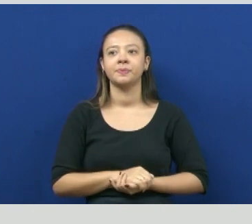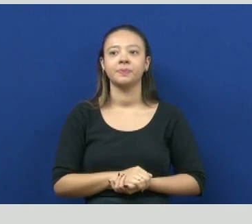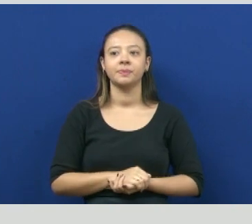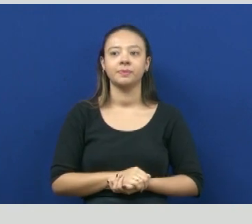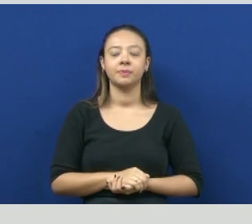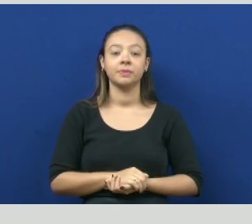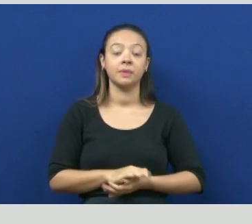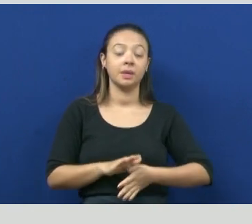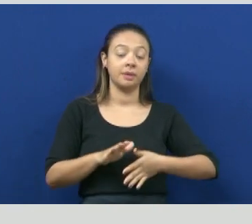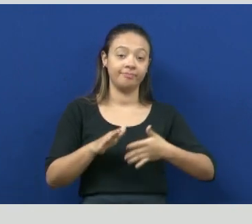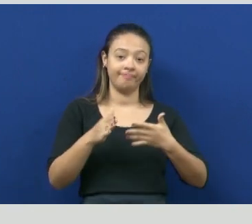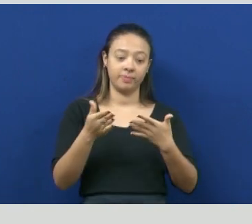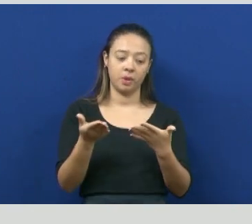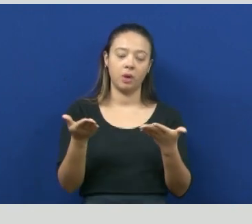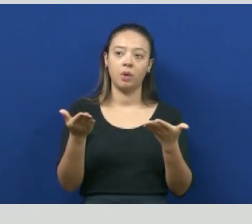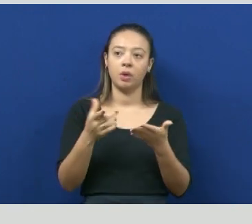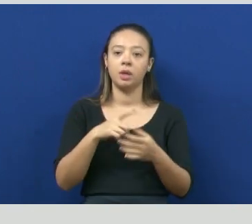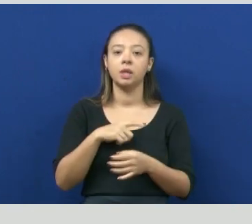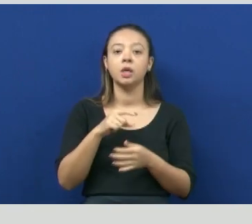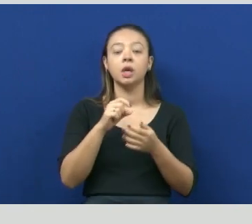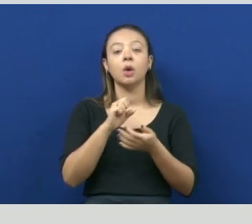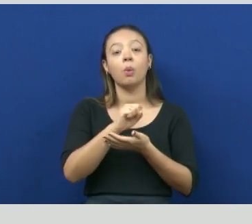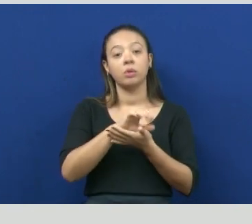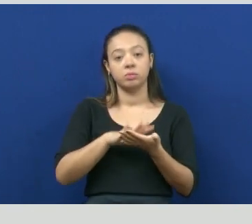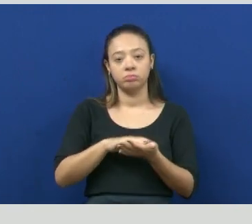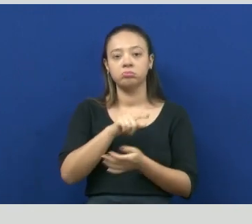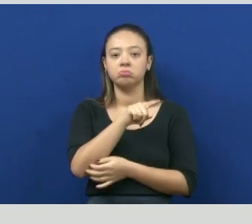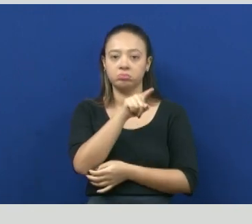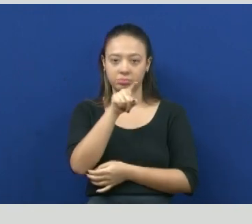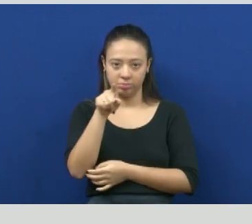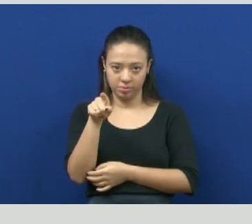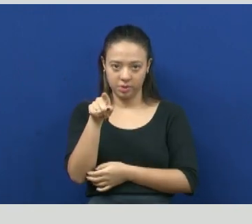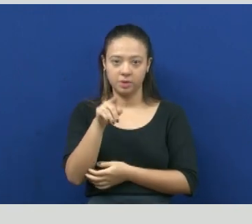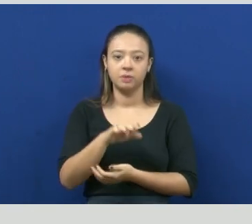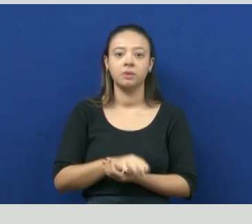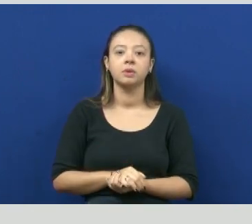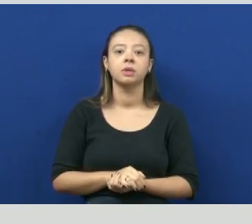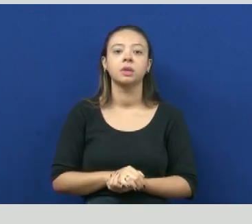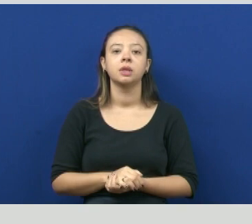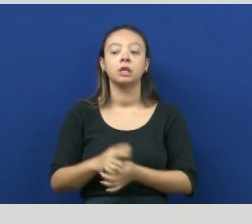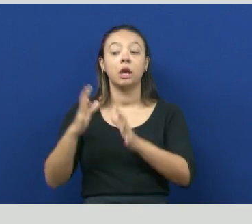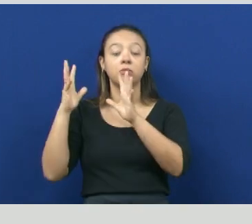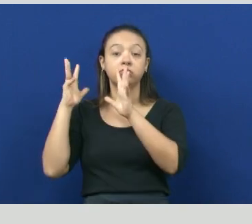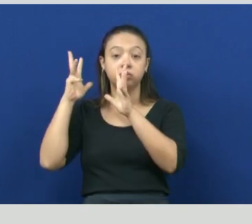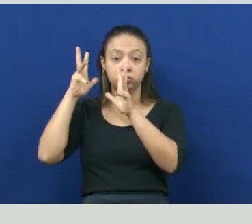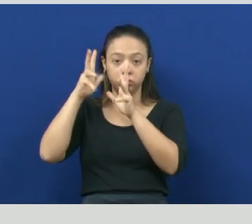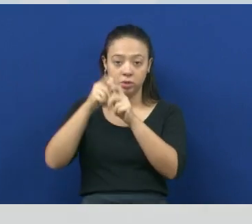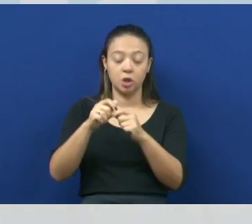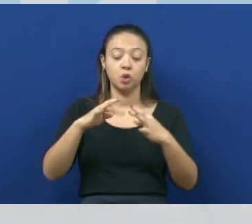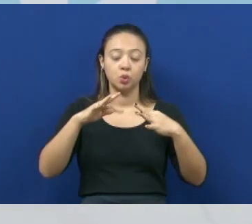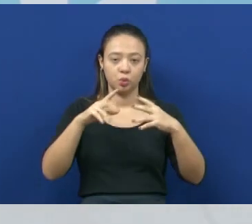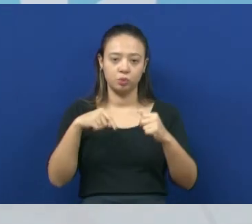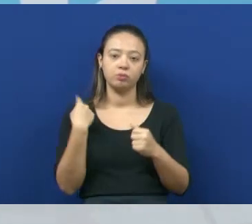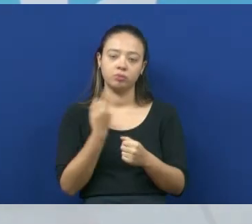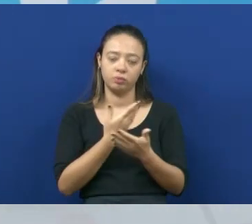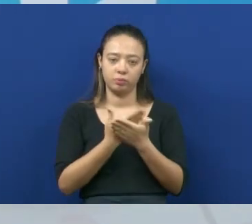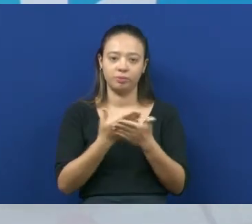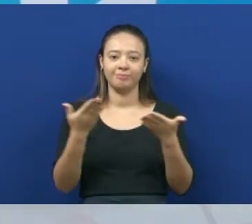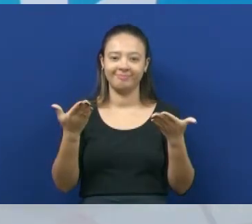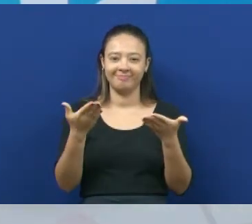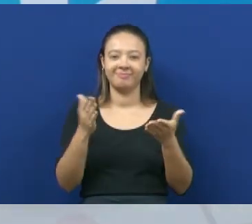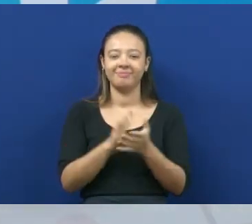E por final eu deixo algumas questões para vocês fazerem a revisão da matéria e